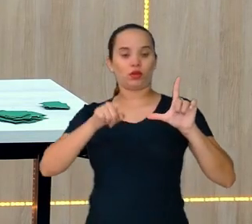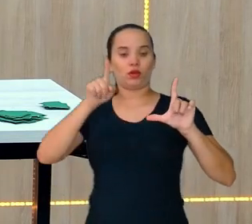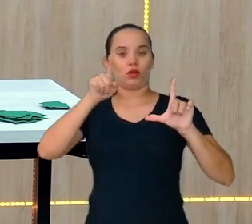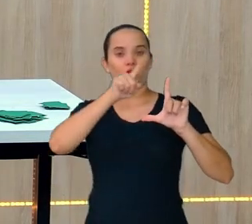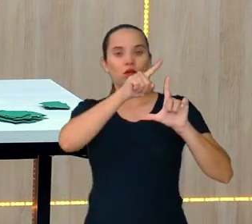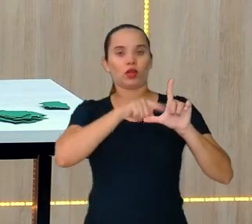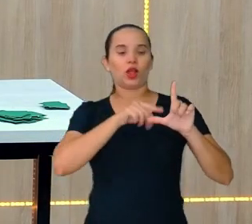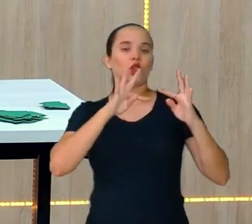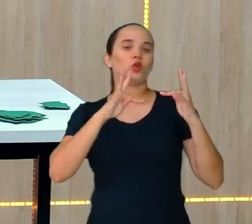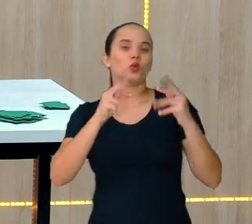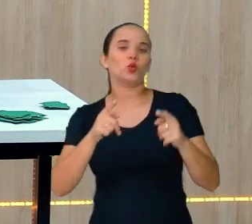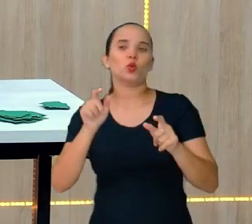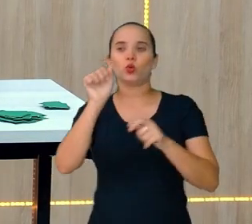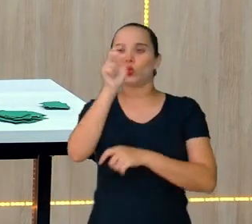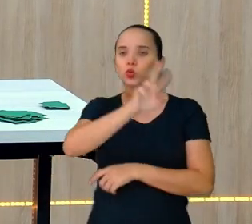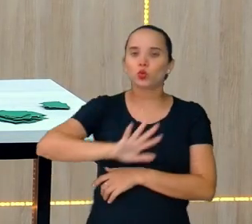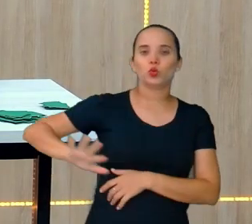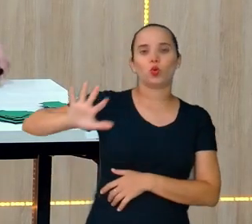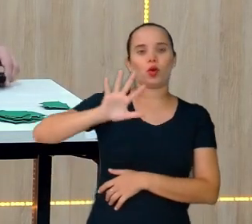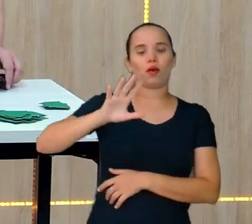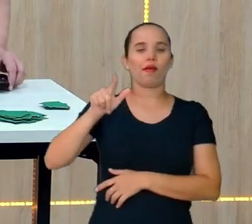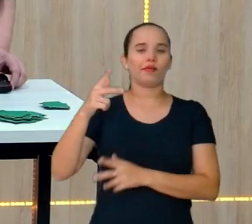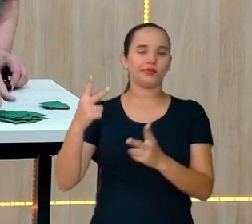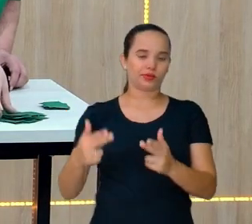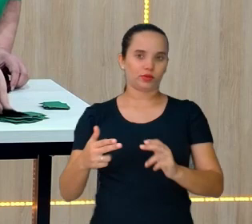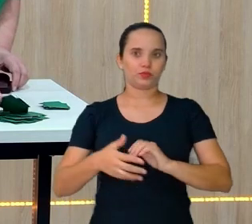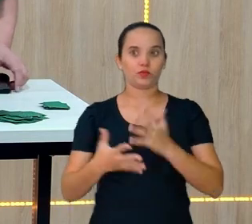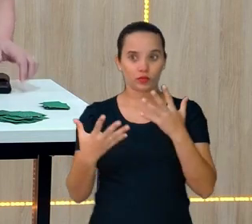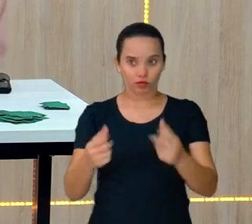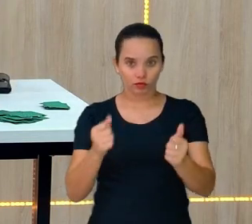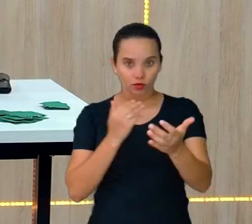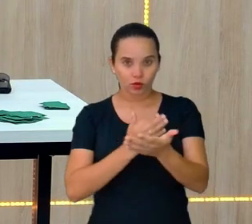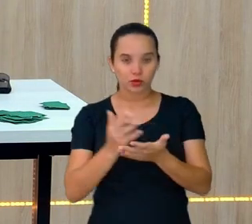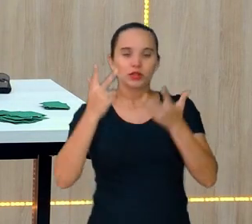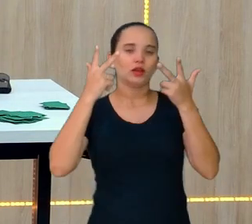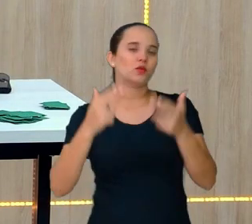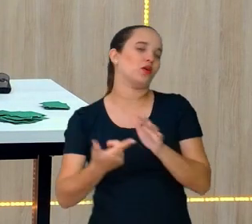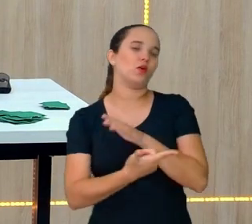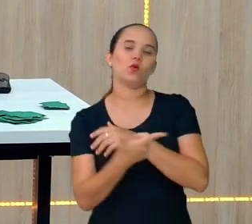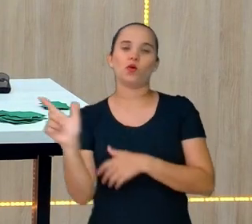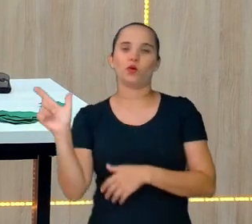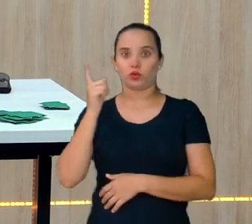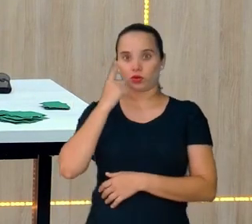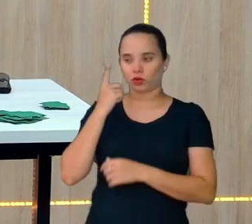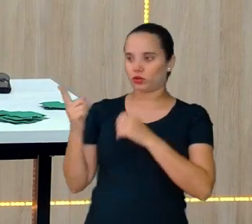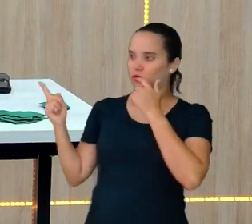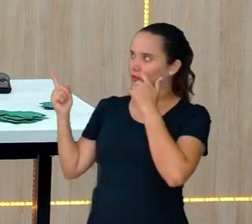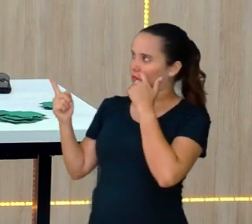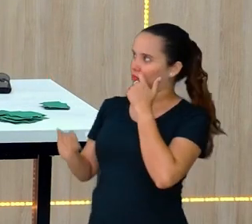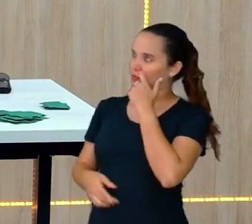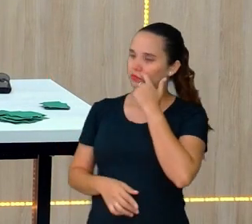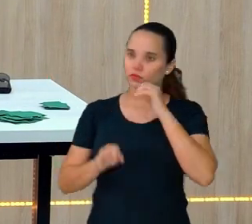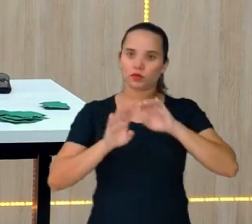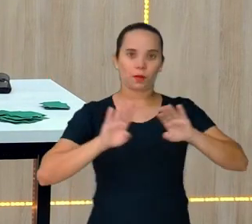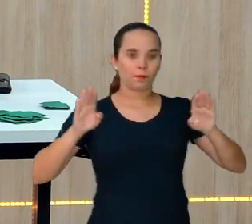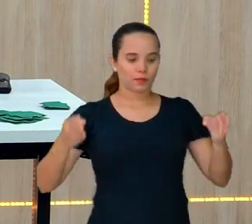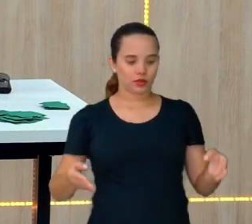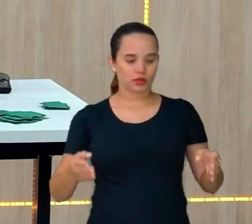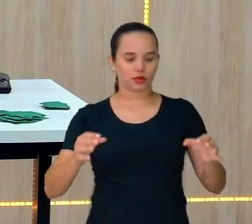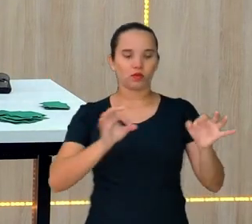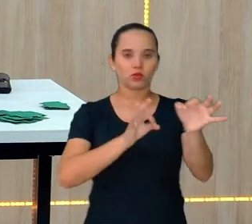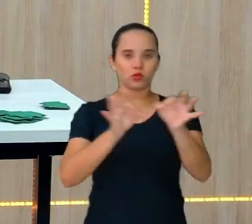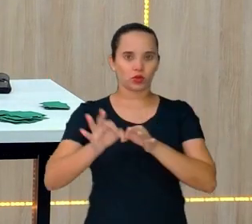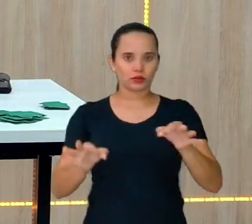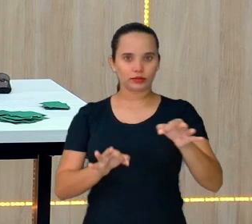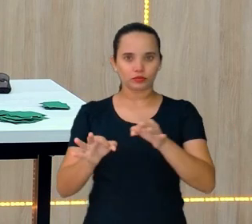Vamos começar do mesmo jeito que a gente fez o outro. A gente vem para a mesa e começa a colocar aqui.